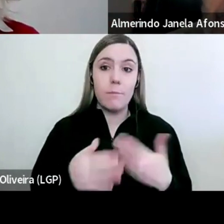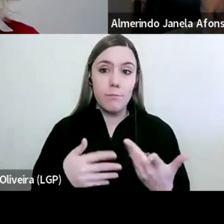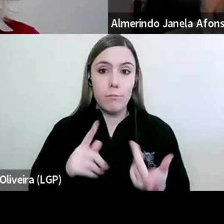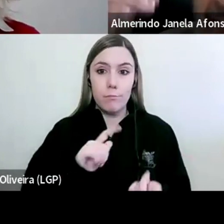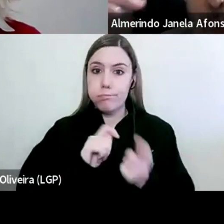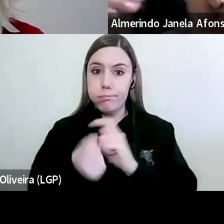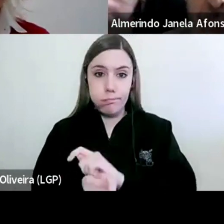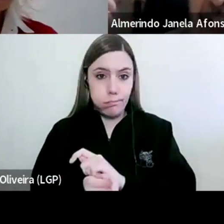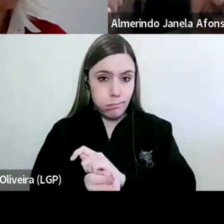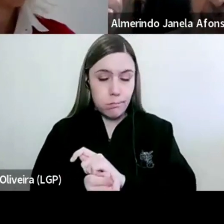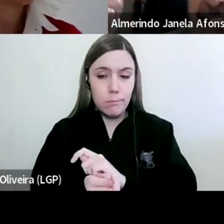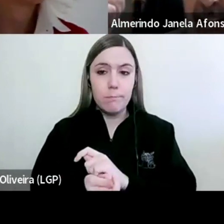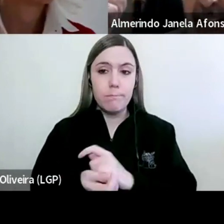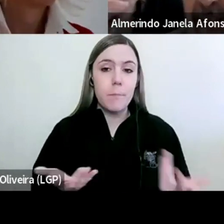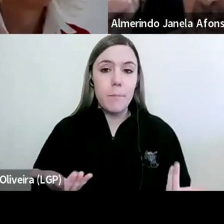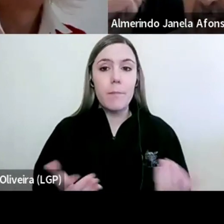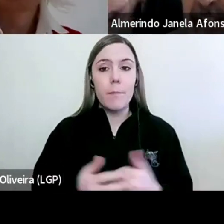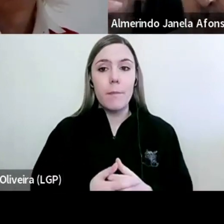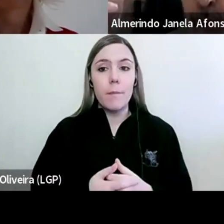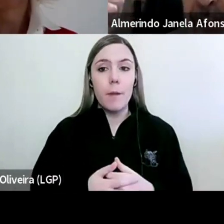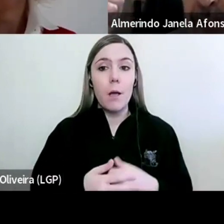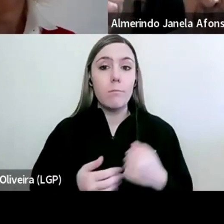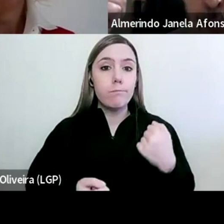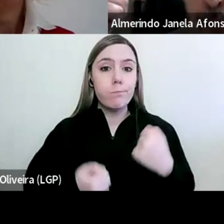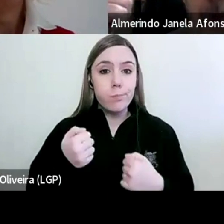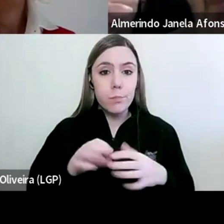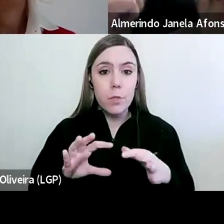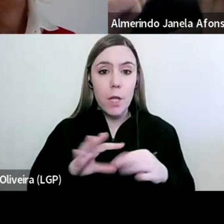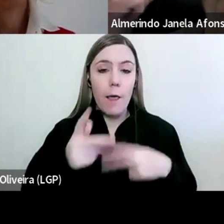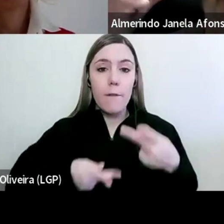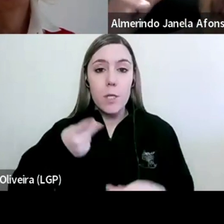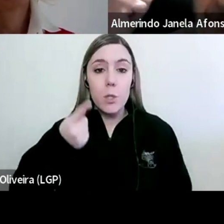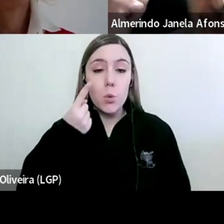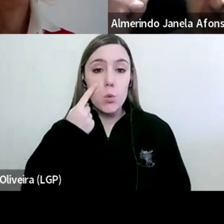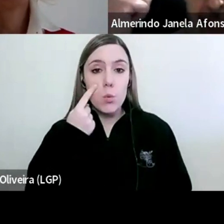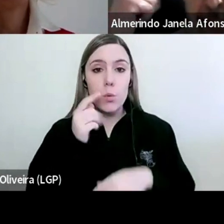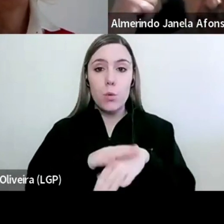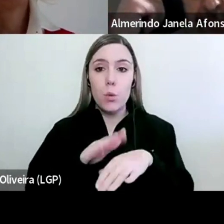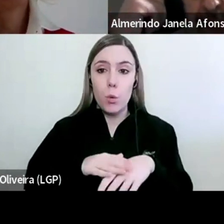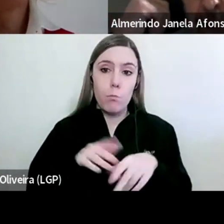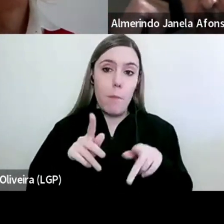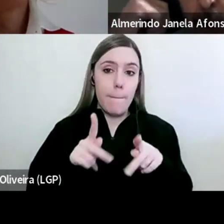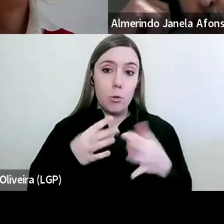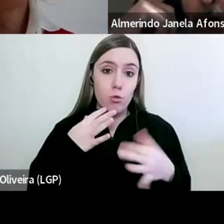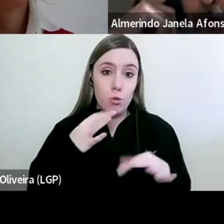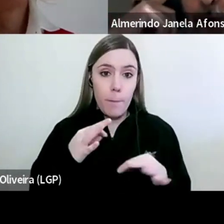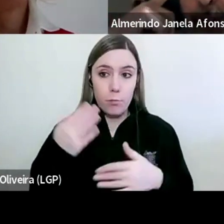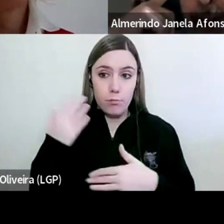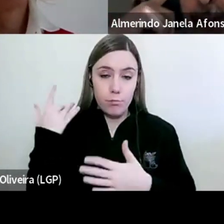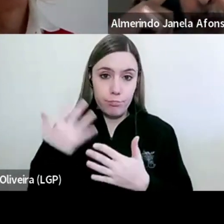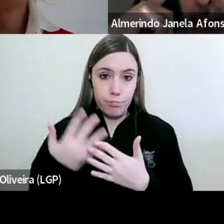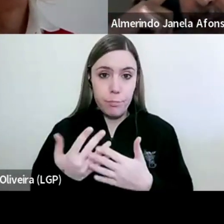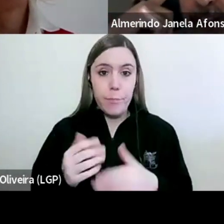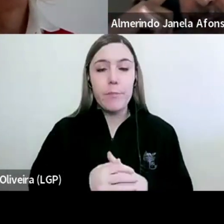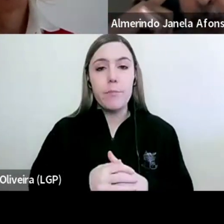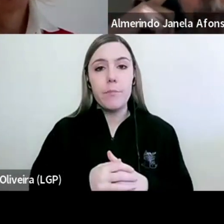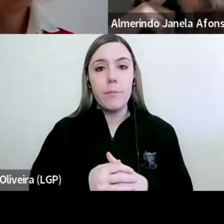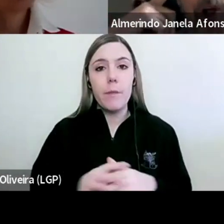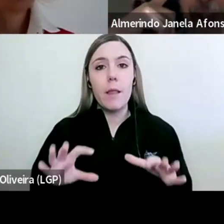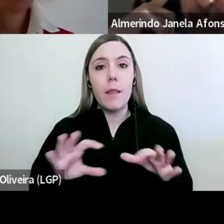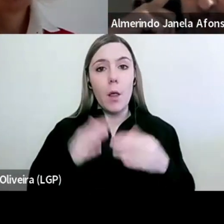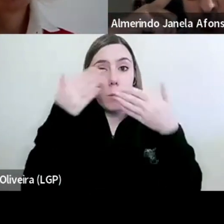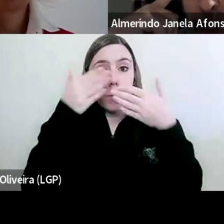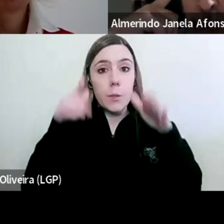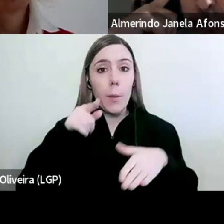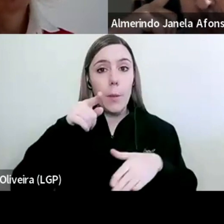A contestação radical da avaliação de conhecimentos pelos métodos tradicionais, no alvor da democratização